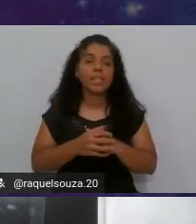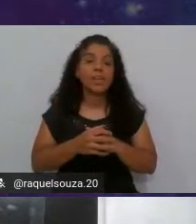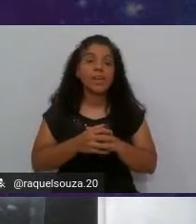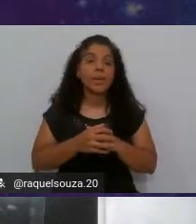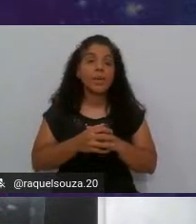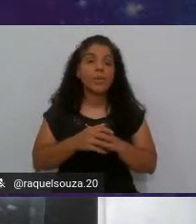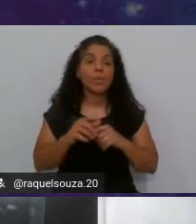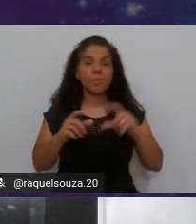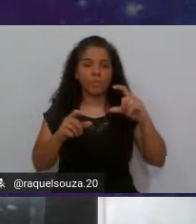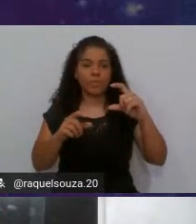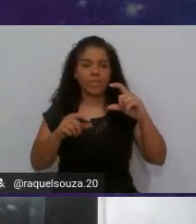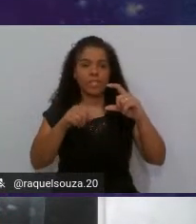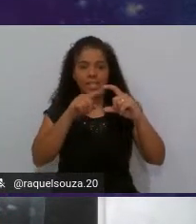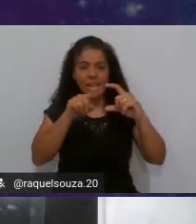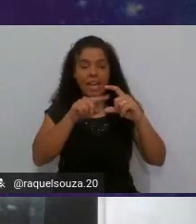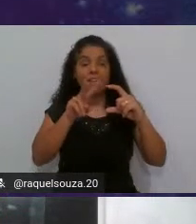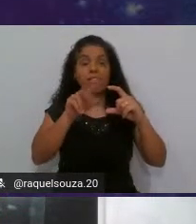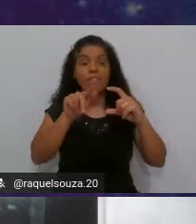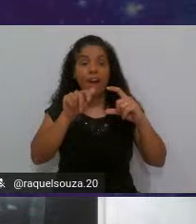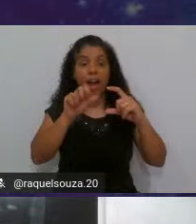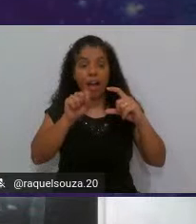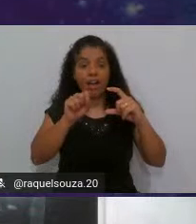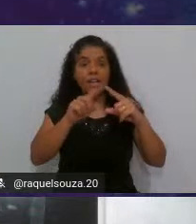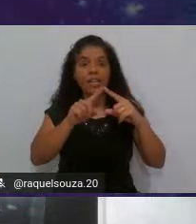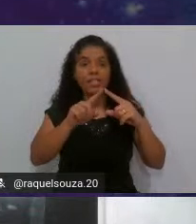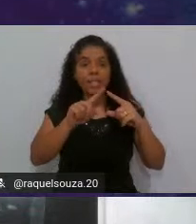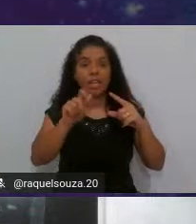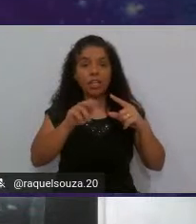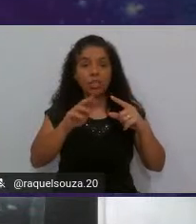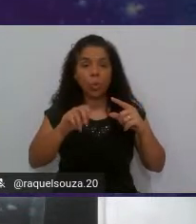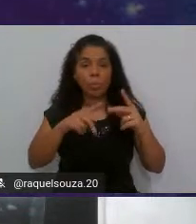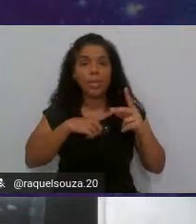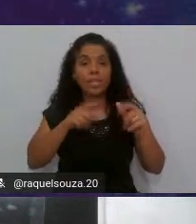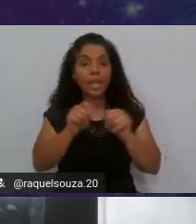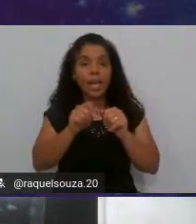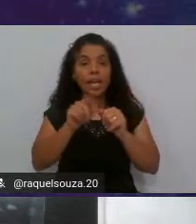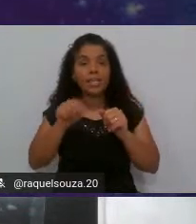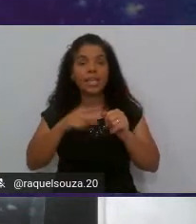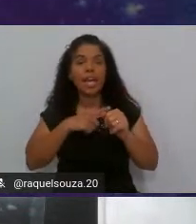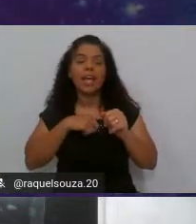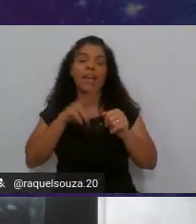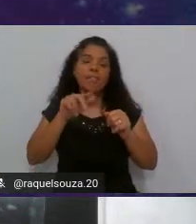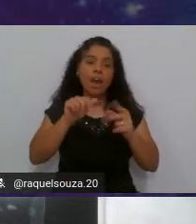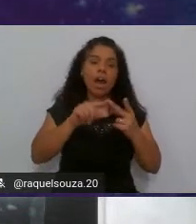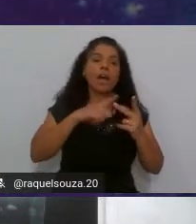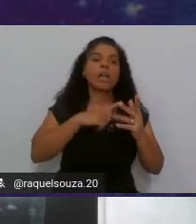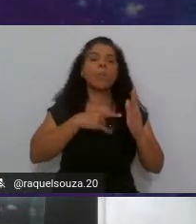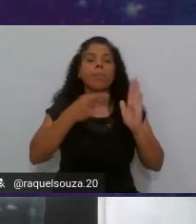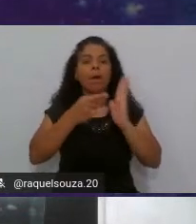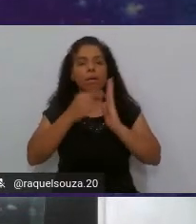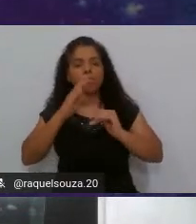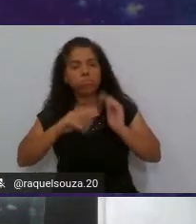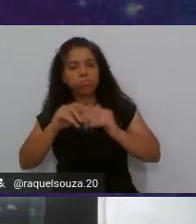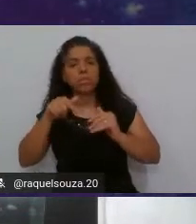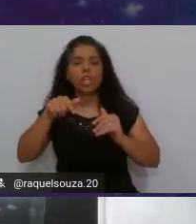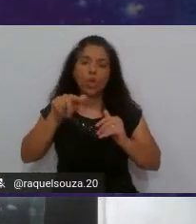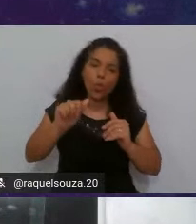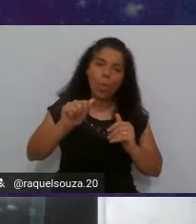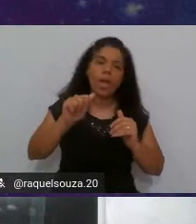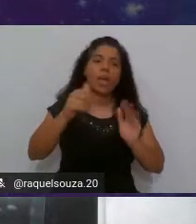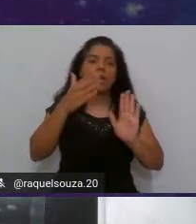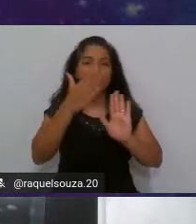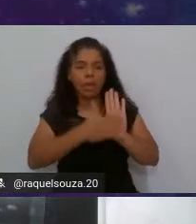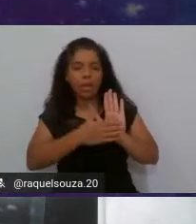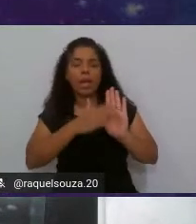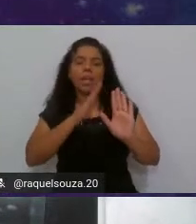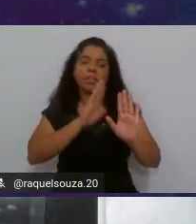um QR Code das vagas, das UP, nós temos vagas para QWays, front-end, back-end, tem várias vagas, fica à disposição, deixei